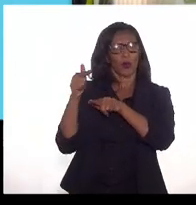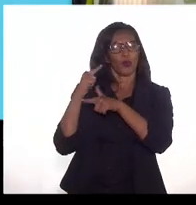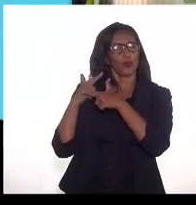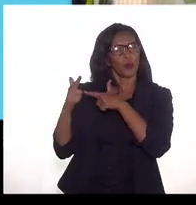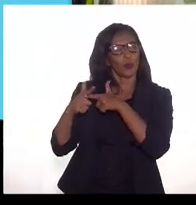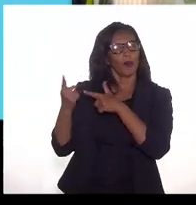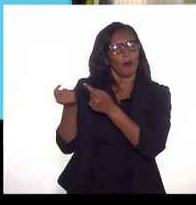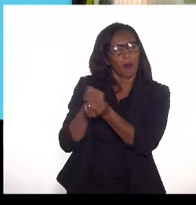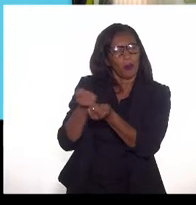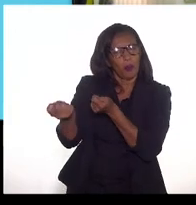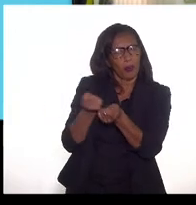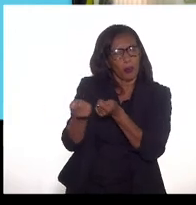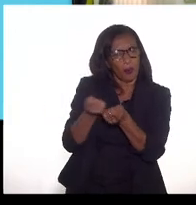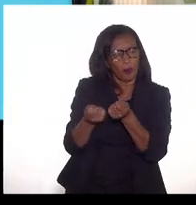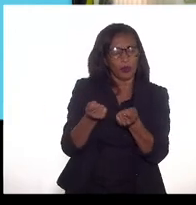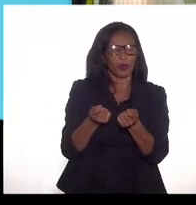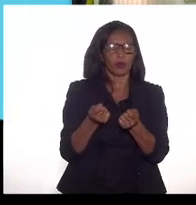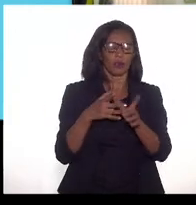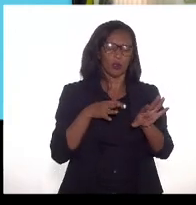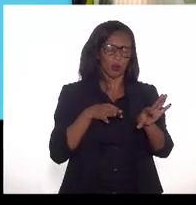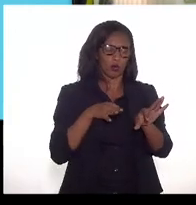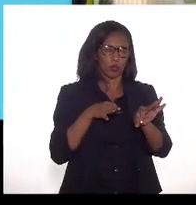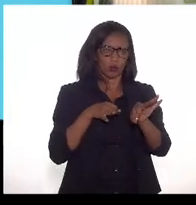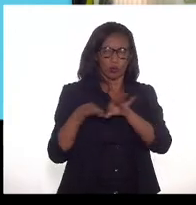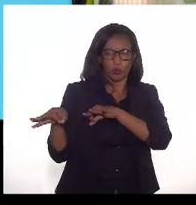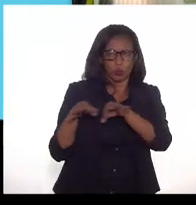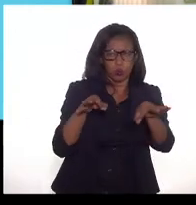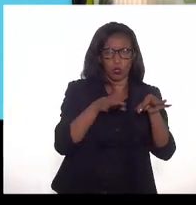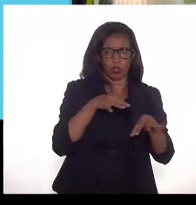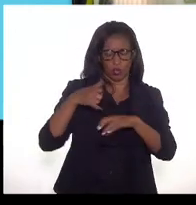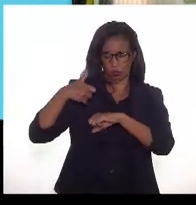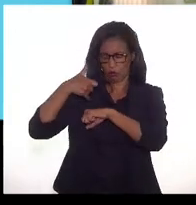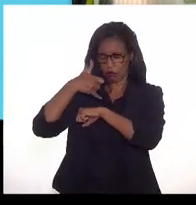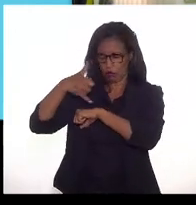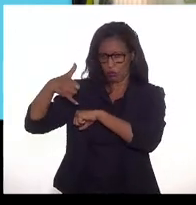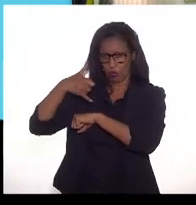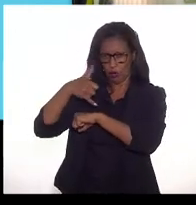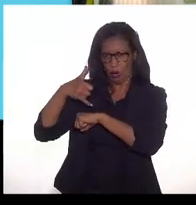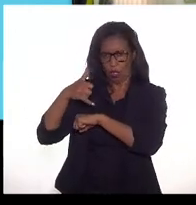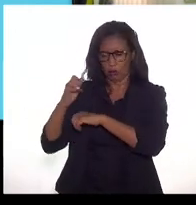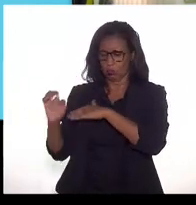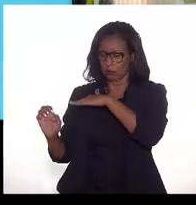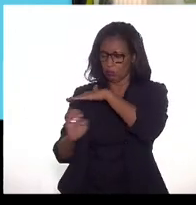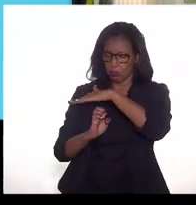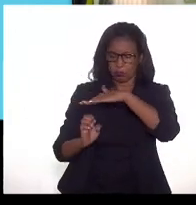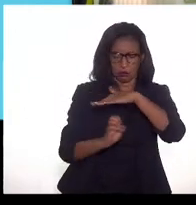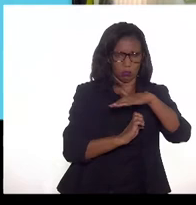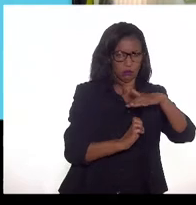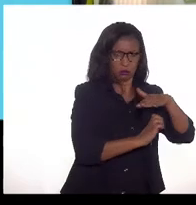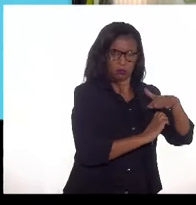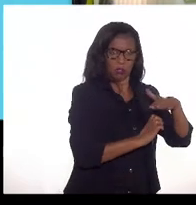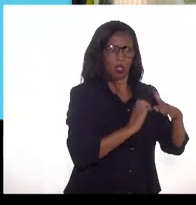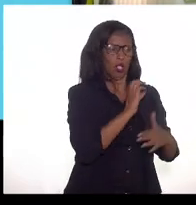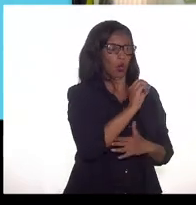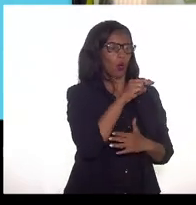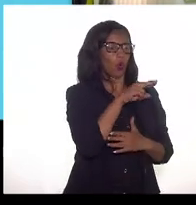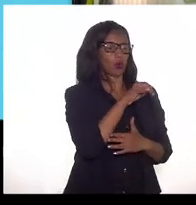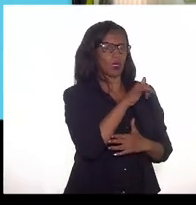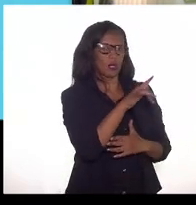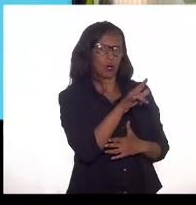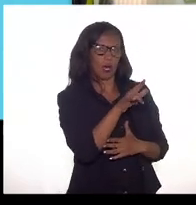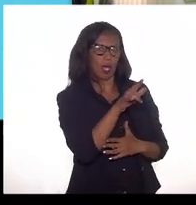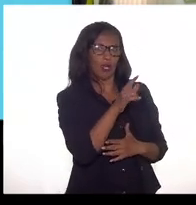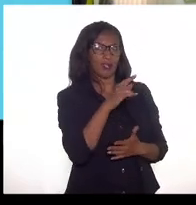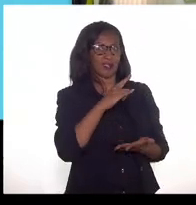os projetos de óleo e as concessionárias as empresas estão com a sua carteira de